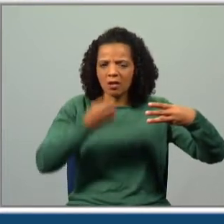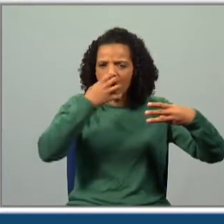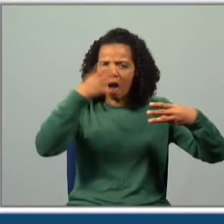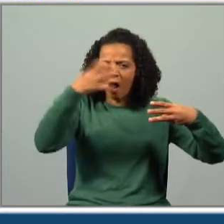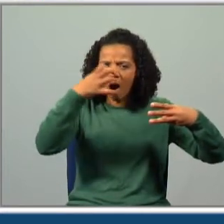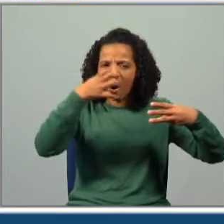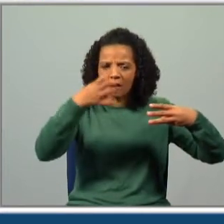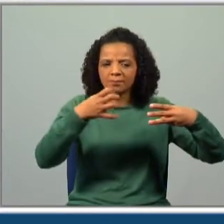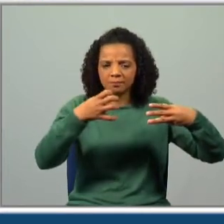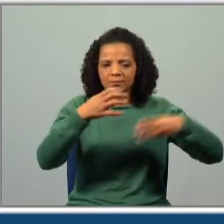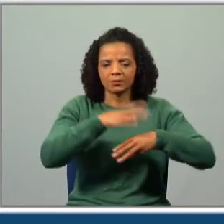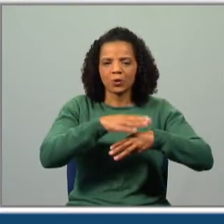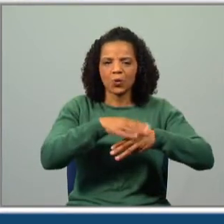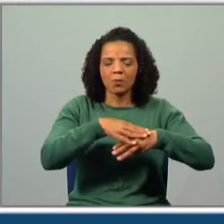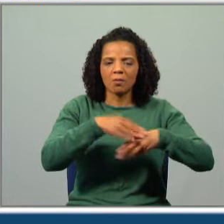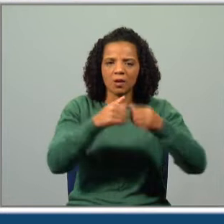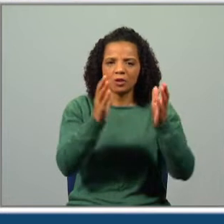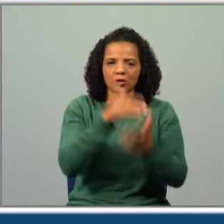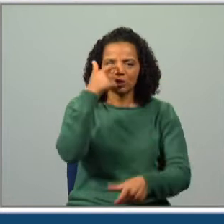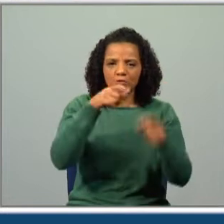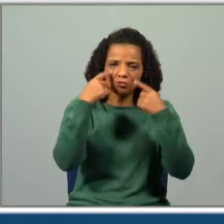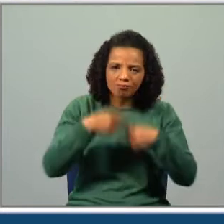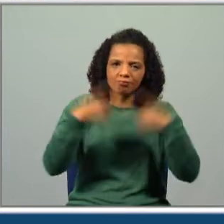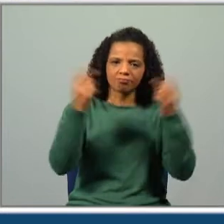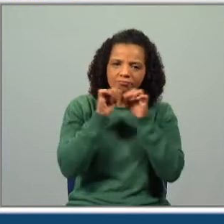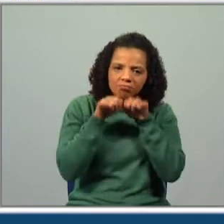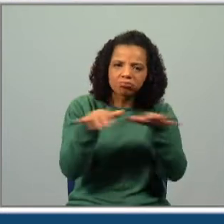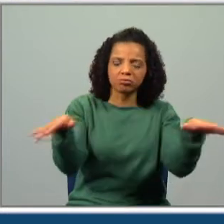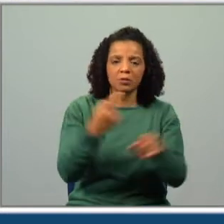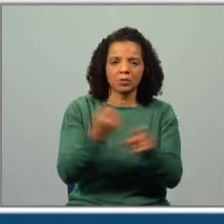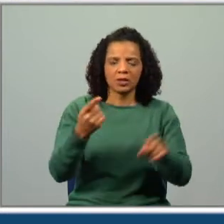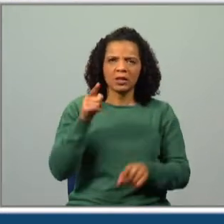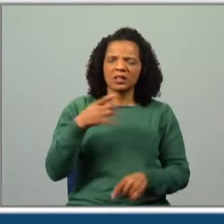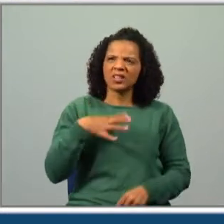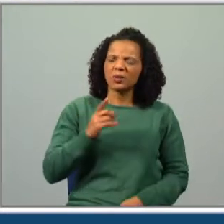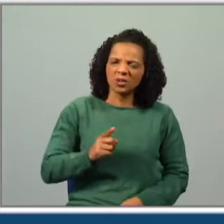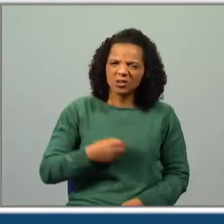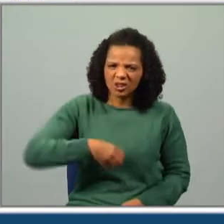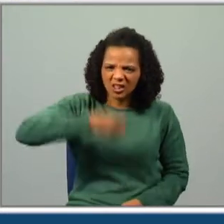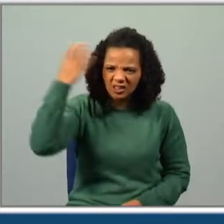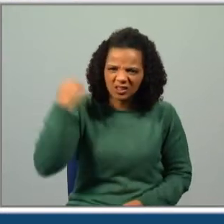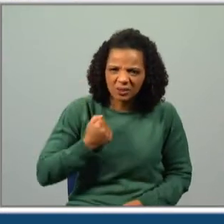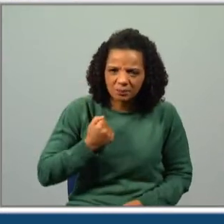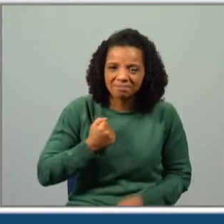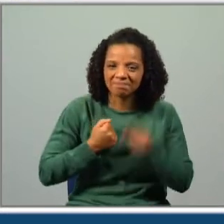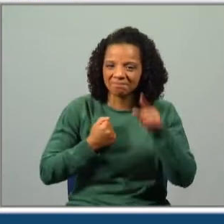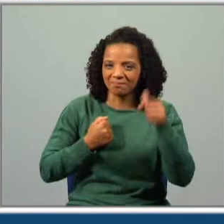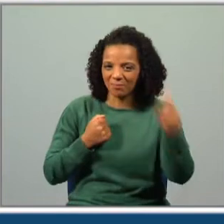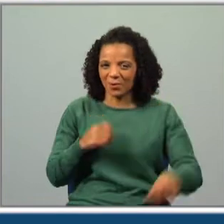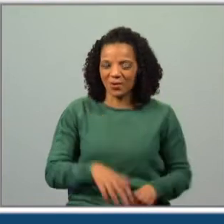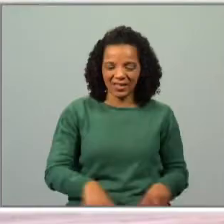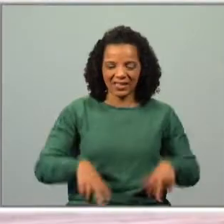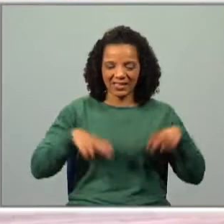Gritava para dar a conhecer a toda a gente. Este seu grande desejo? Ele queria ser o que? Eu já me esqueci. Pô aí de casa,